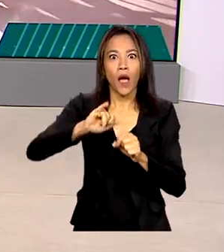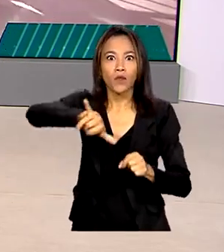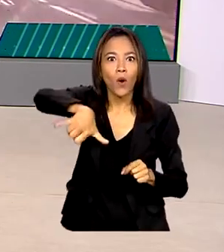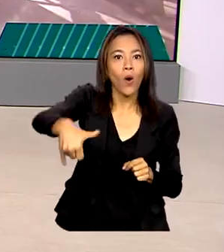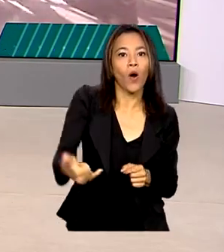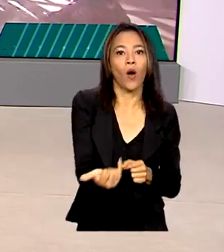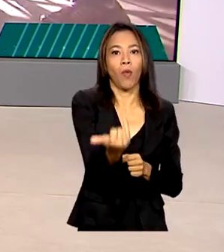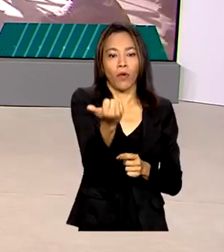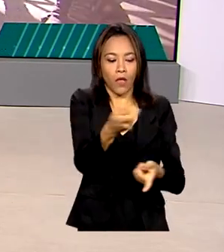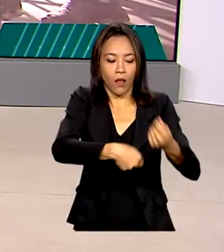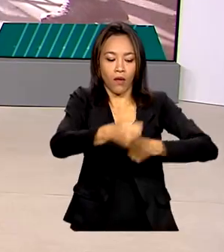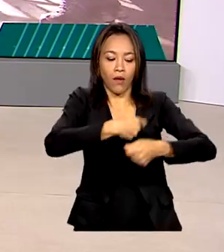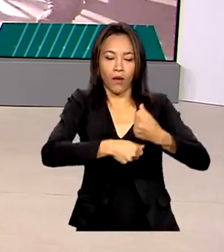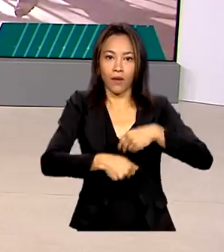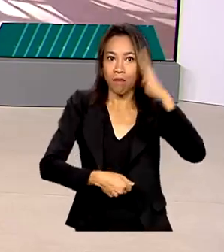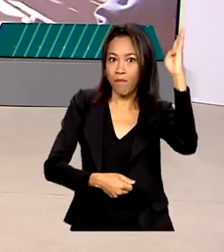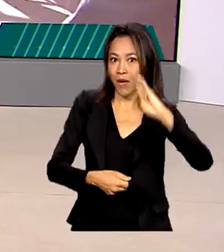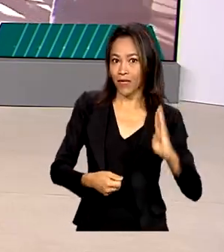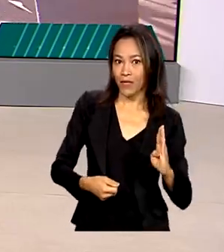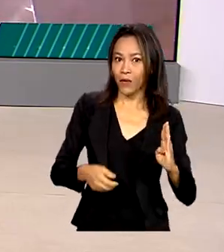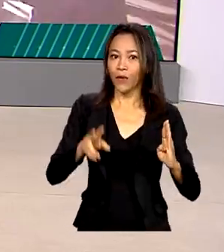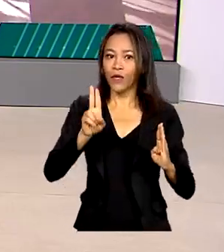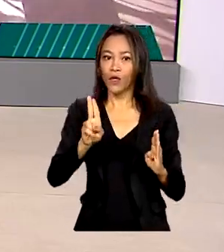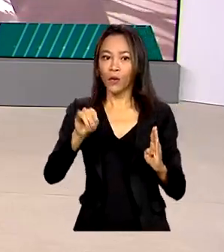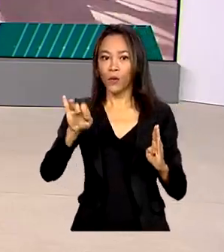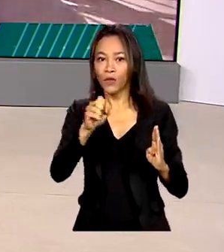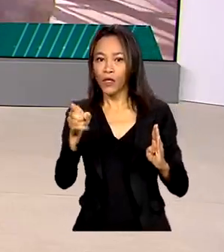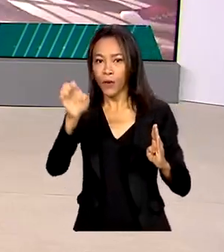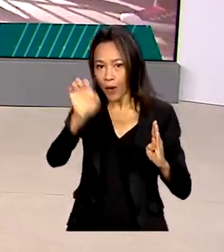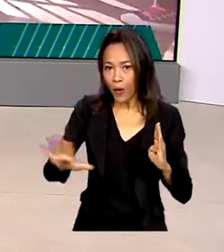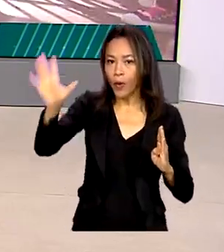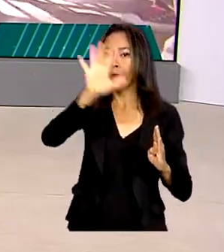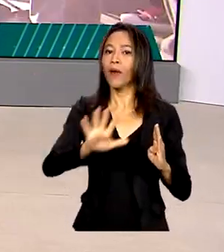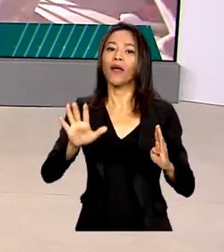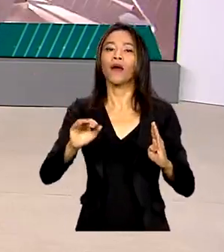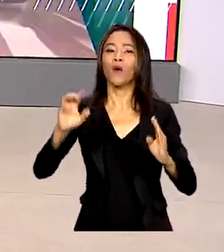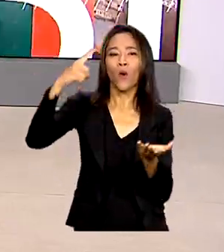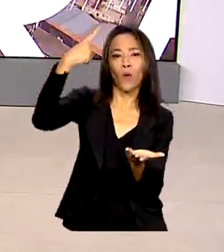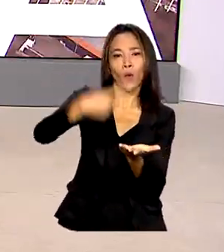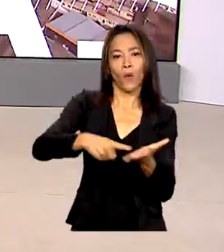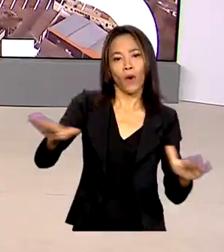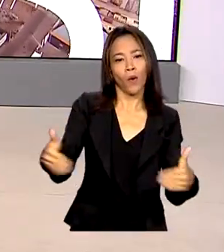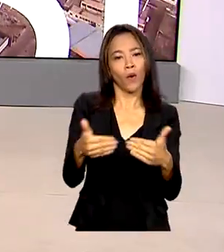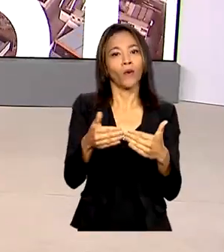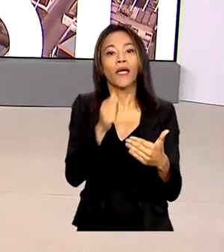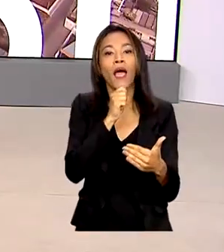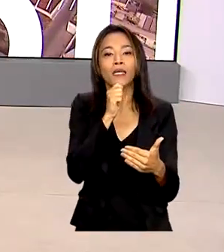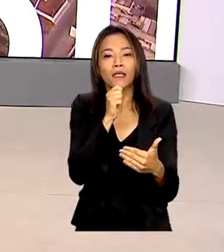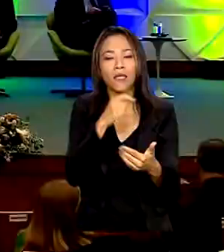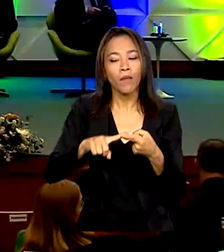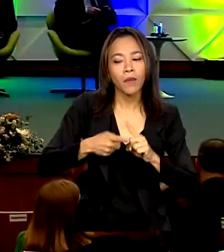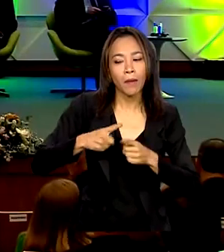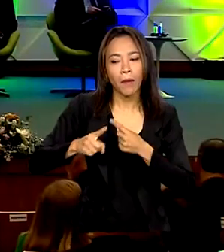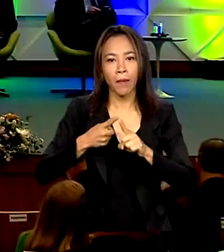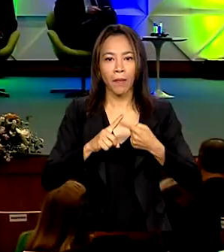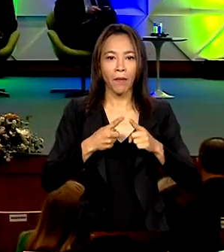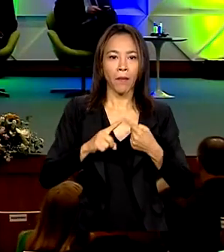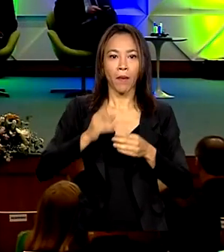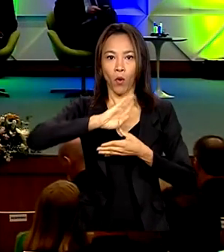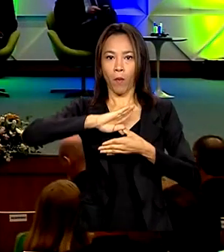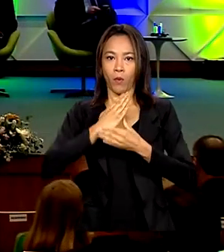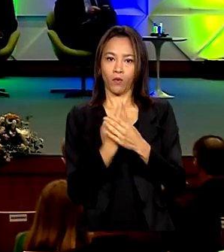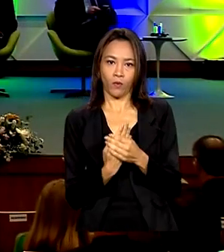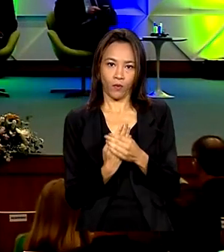de negócios entre Brasil e União Europeia, com o Acordo de Livre Comércio, que está em negociação com o Mercosul. Com